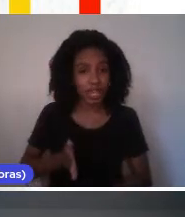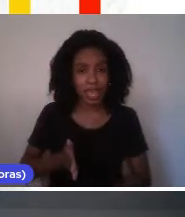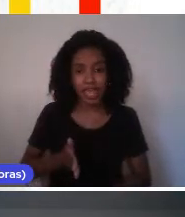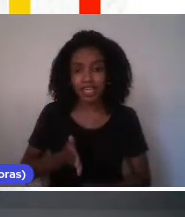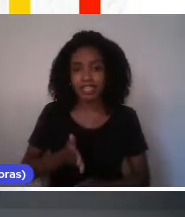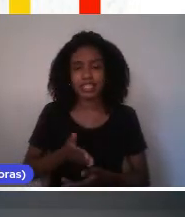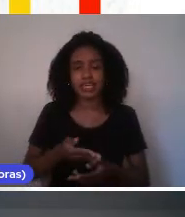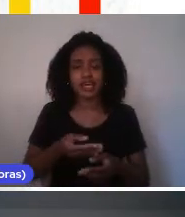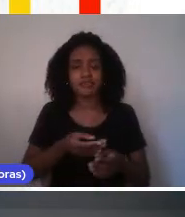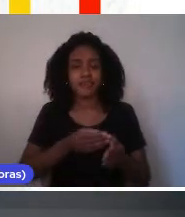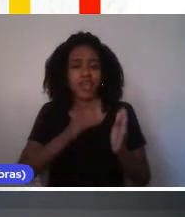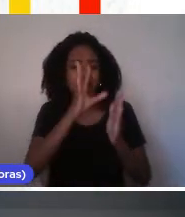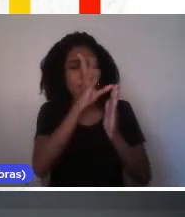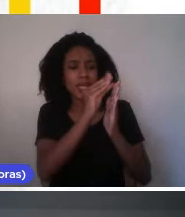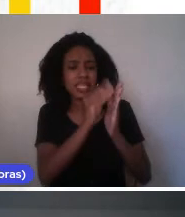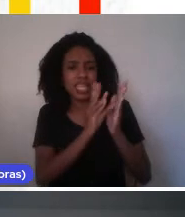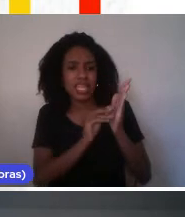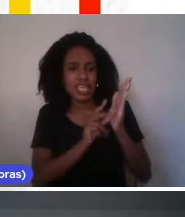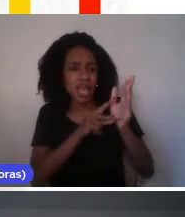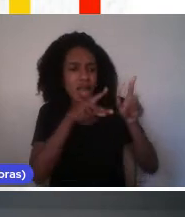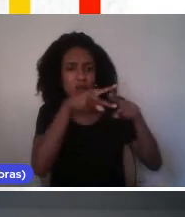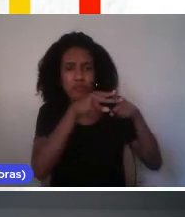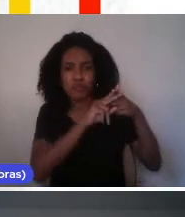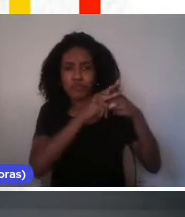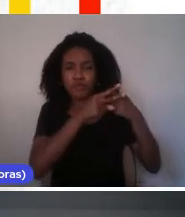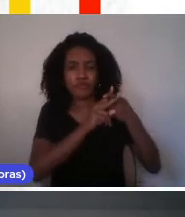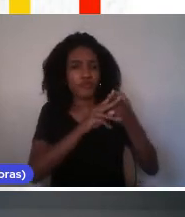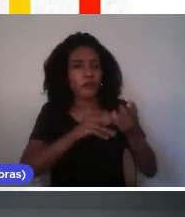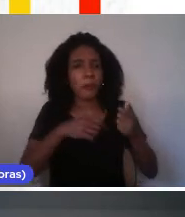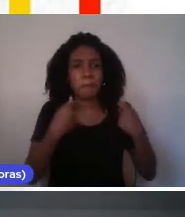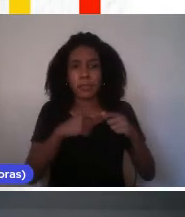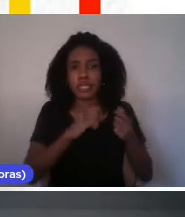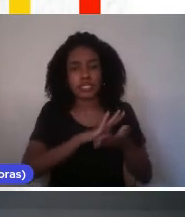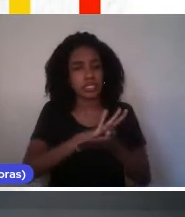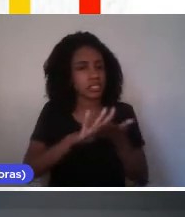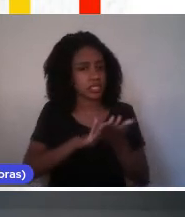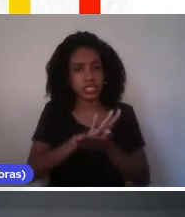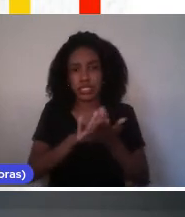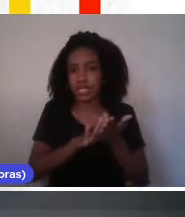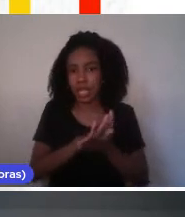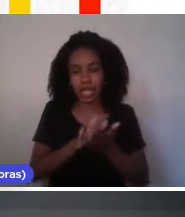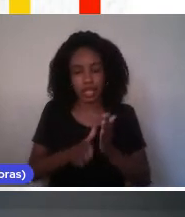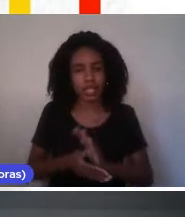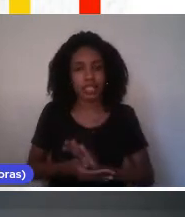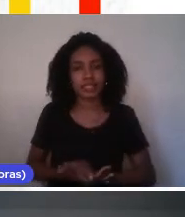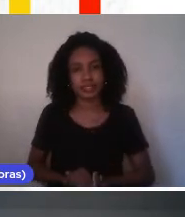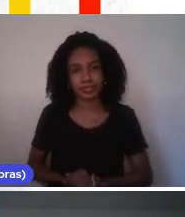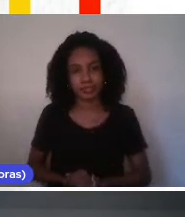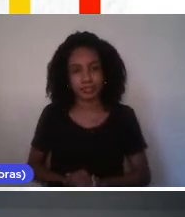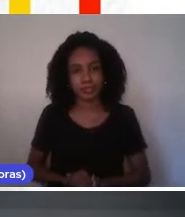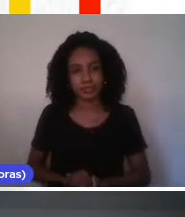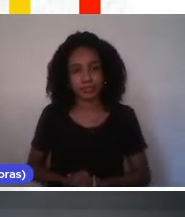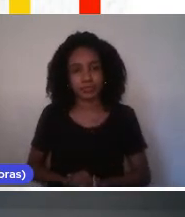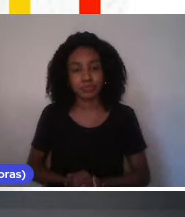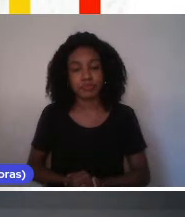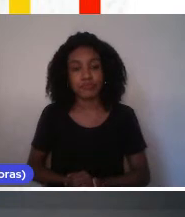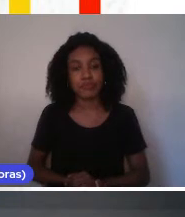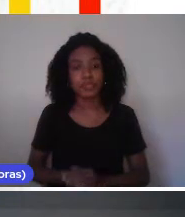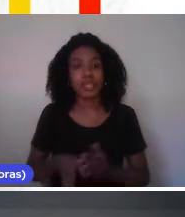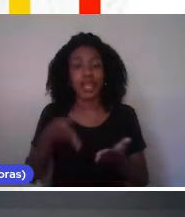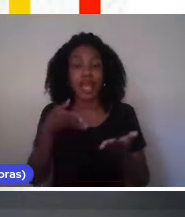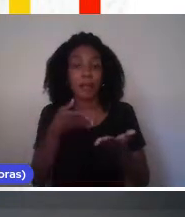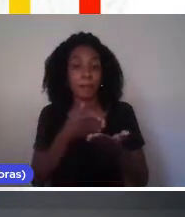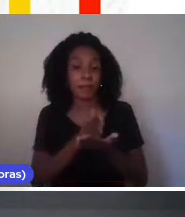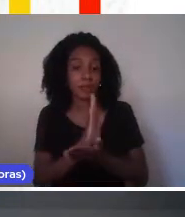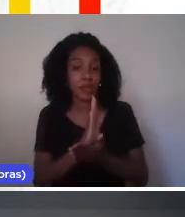de reformulação e revisão por autores e autores. A aprovação